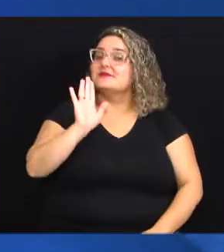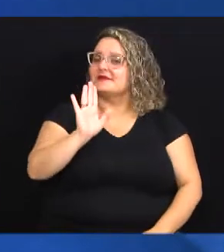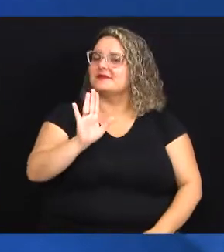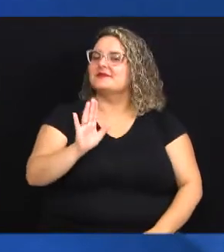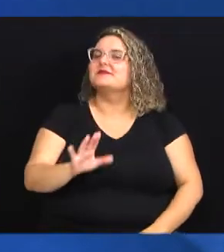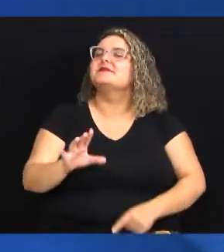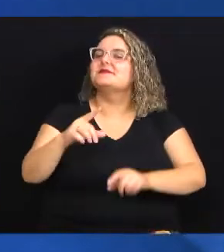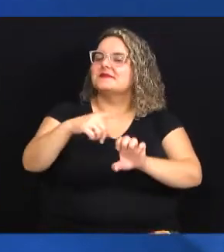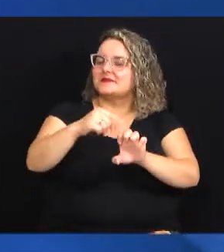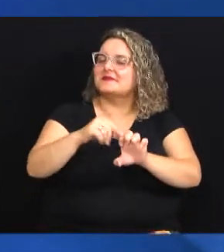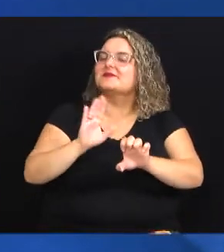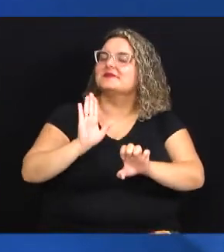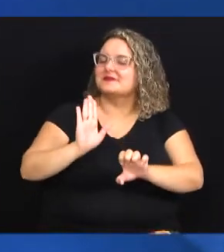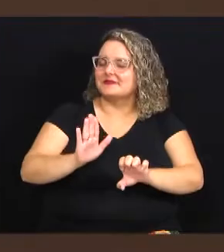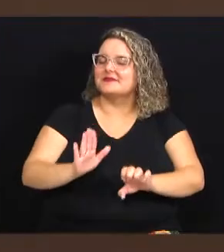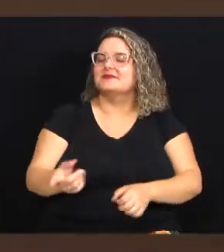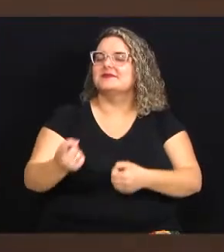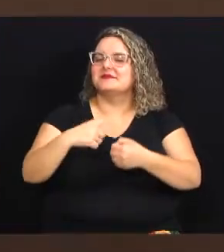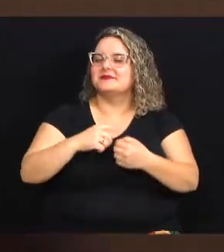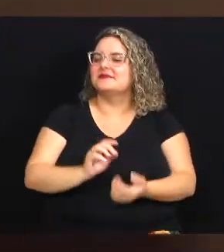que o Ser Empreendedor volta já já.